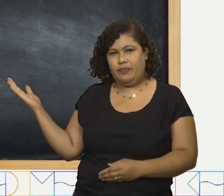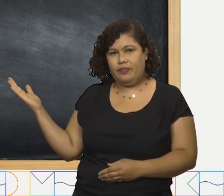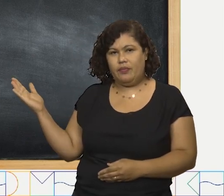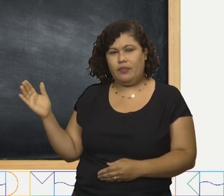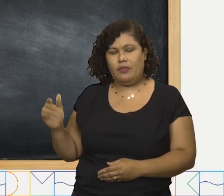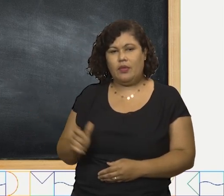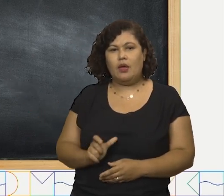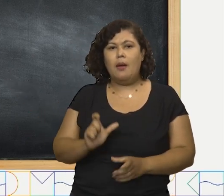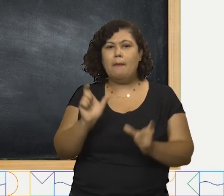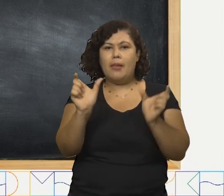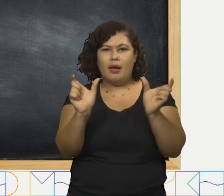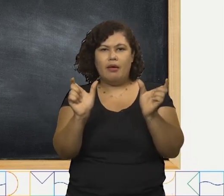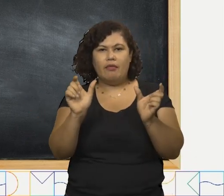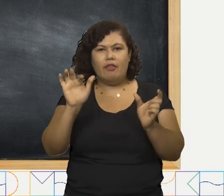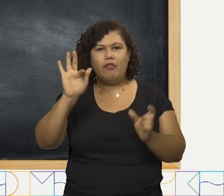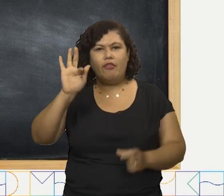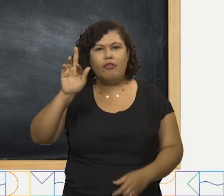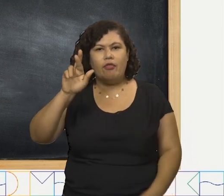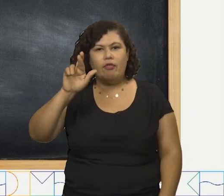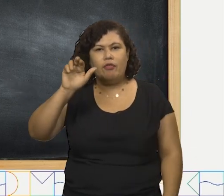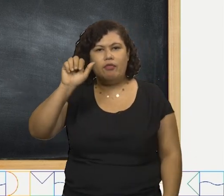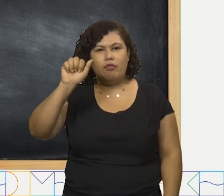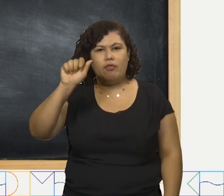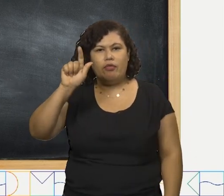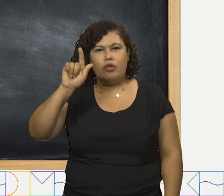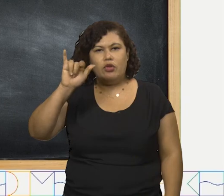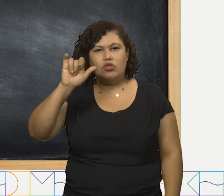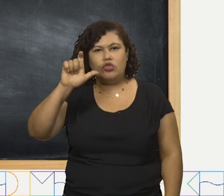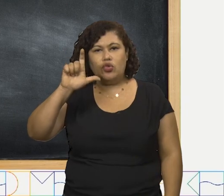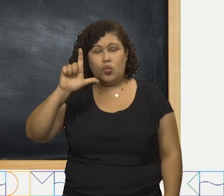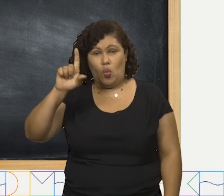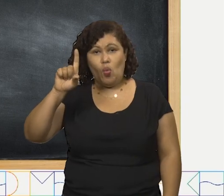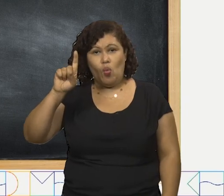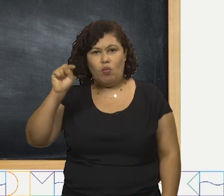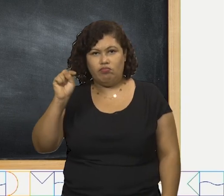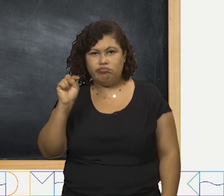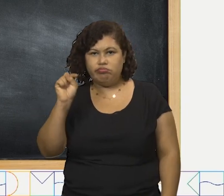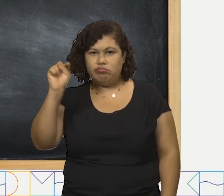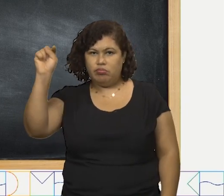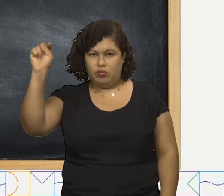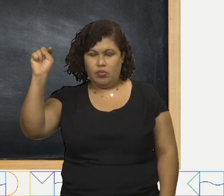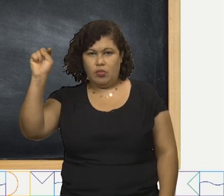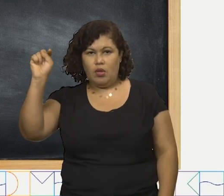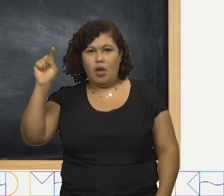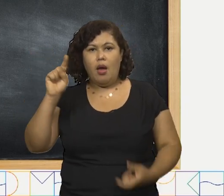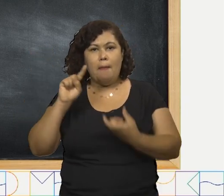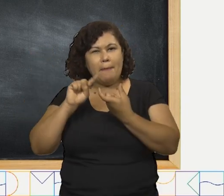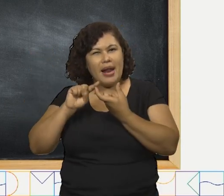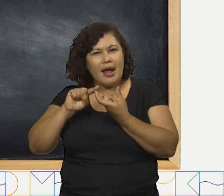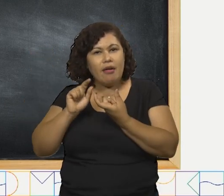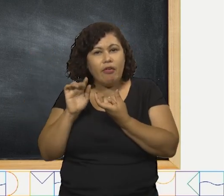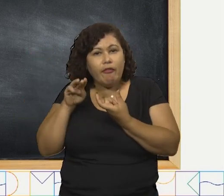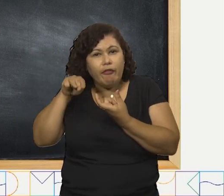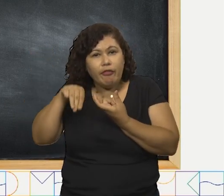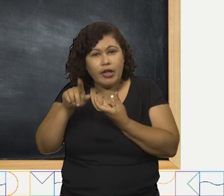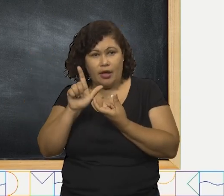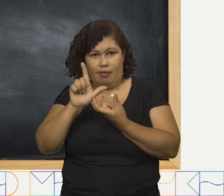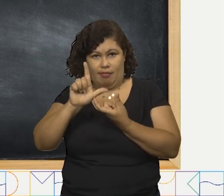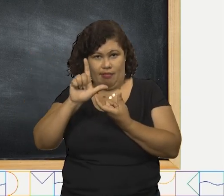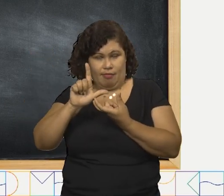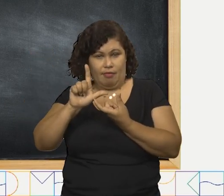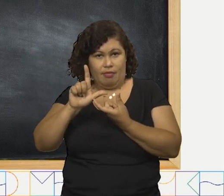frágil, que é uma paroxítona terminada em L e nós temos